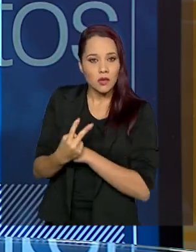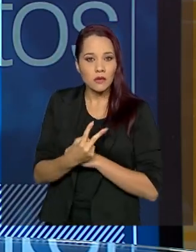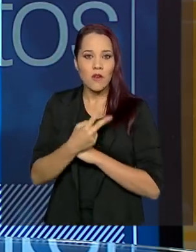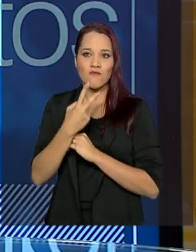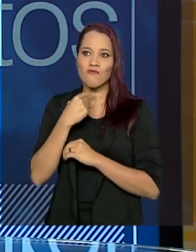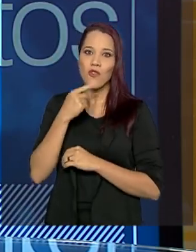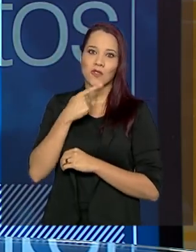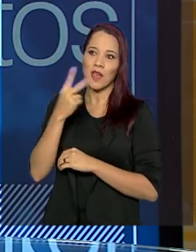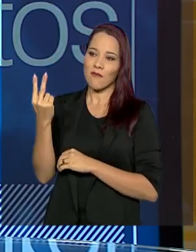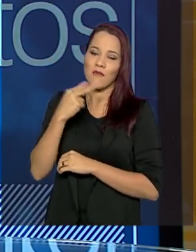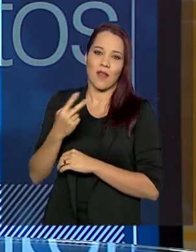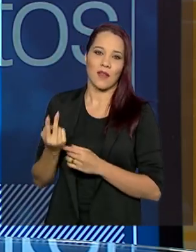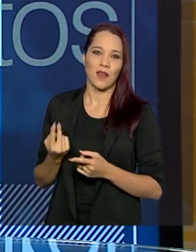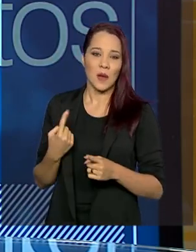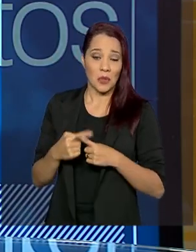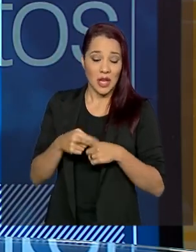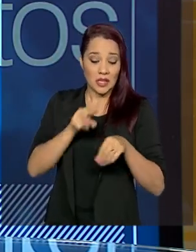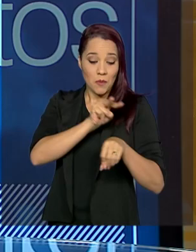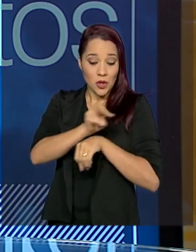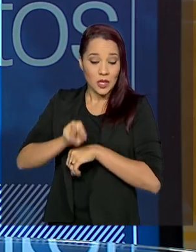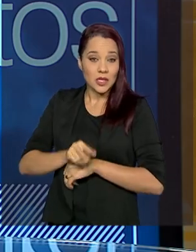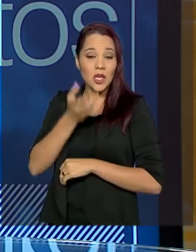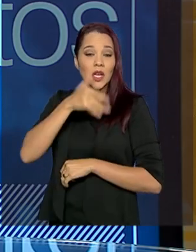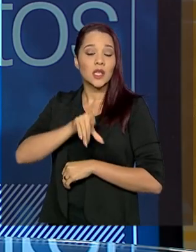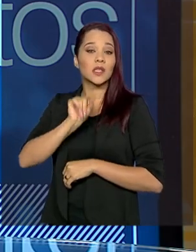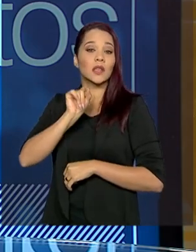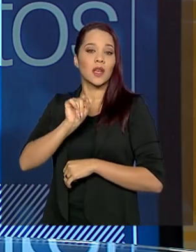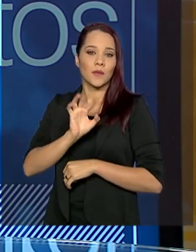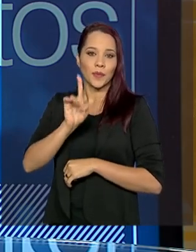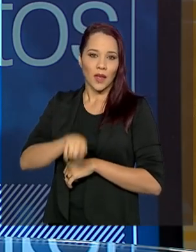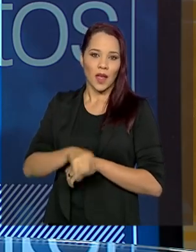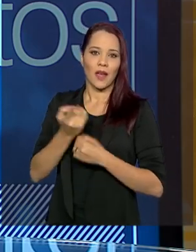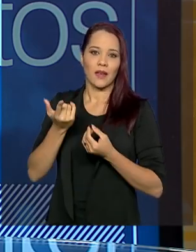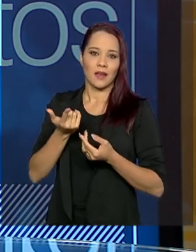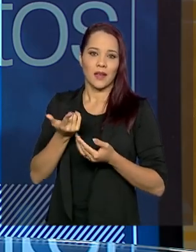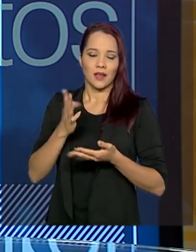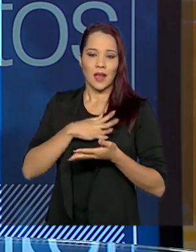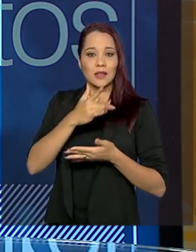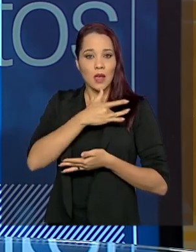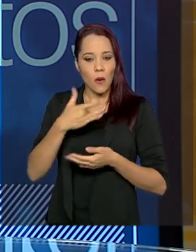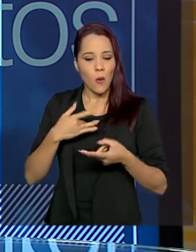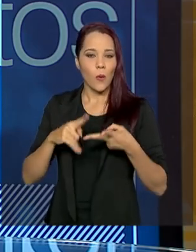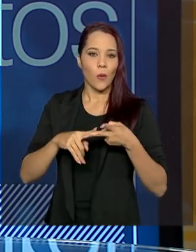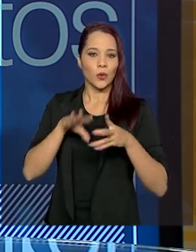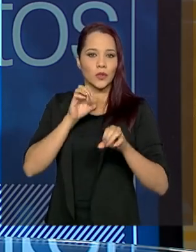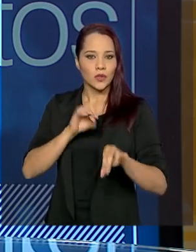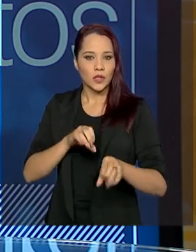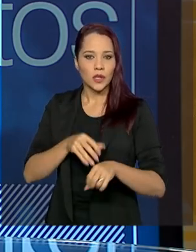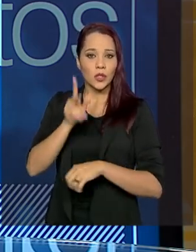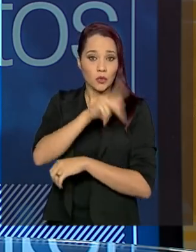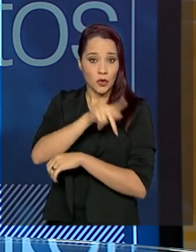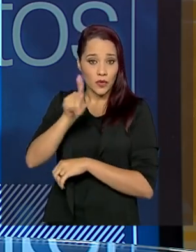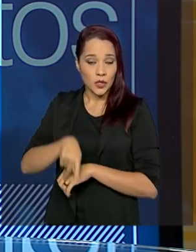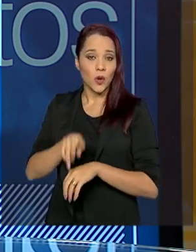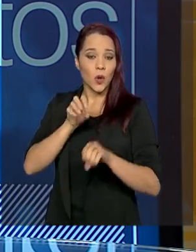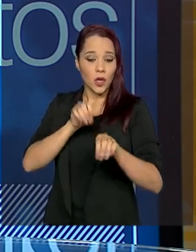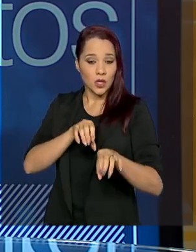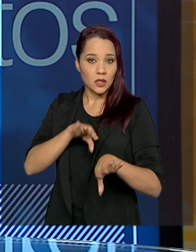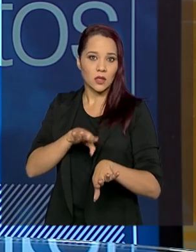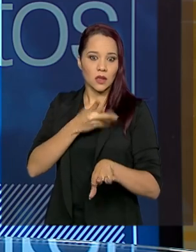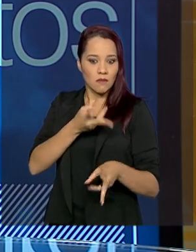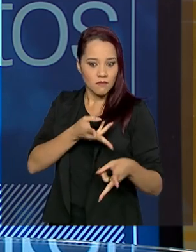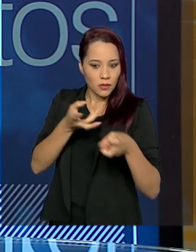Porque esses olhares de proteção sobre a criança estão justamente nos equipamentos de saúde, de educação, os professores, os educadores,